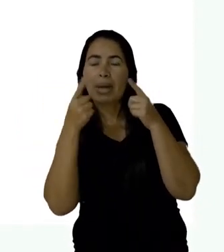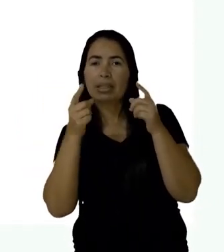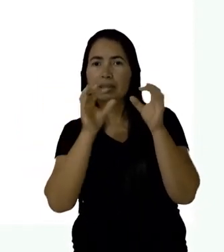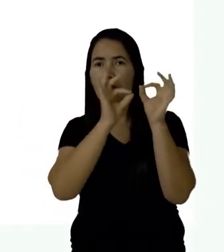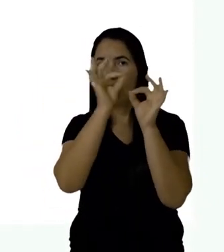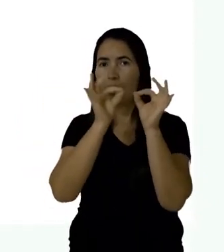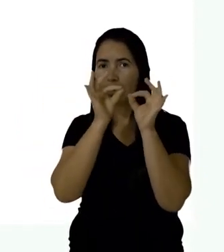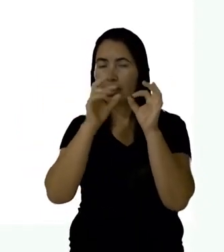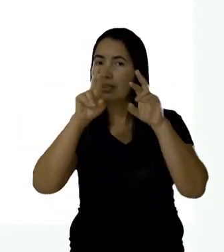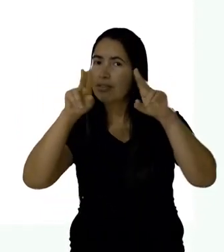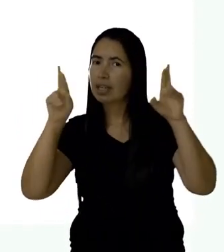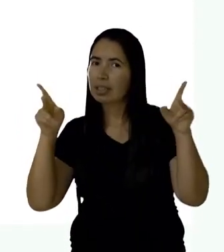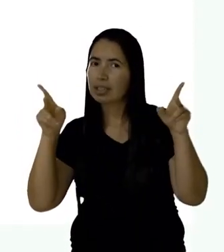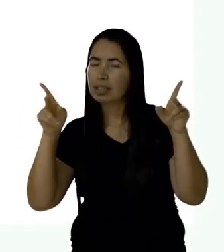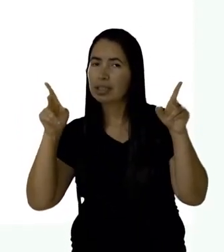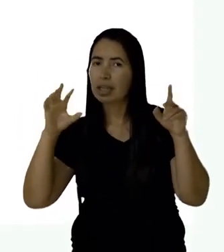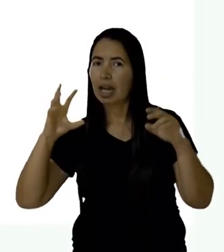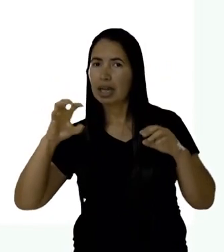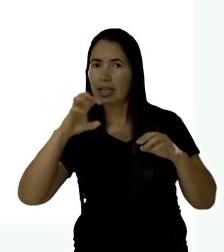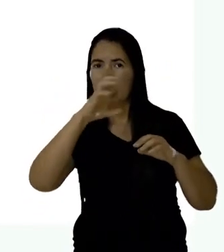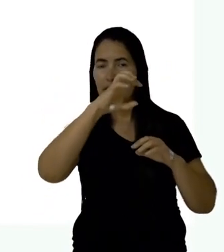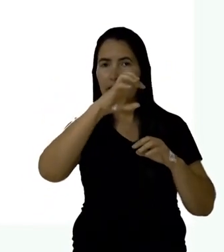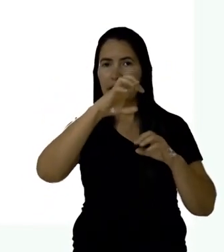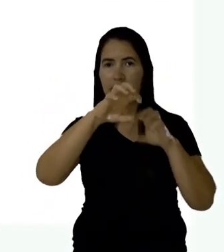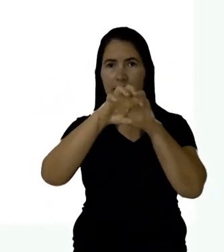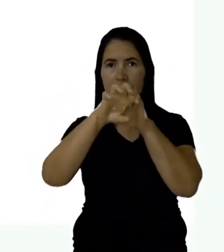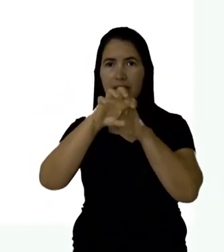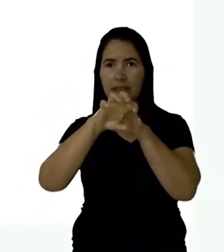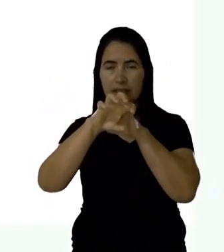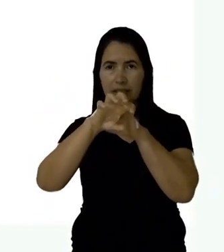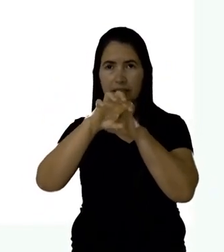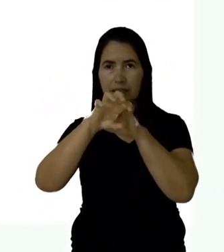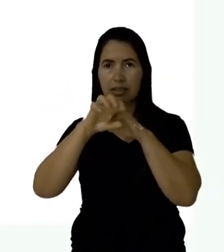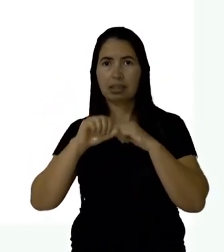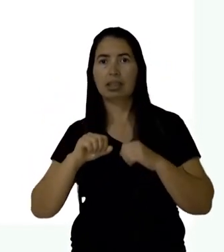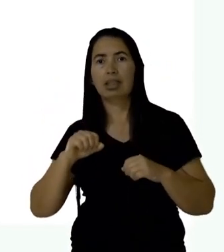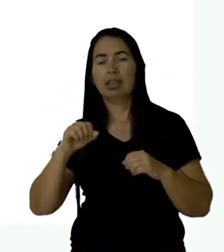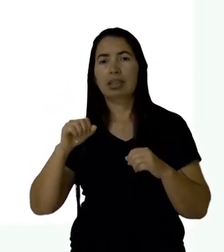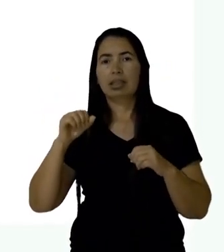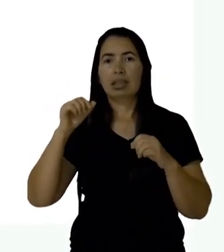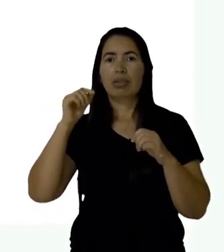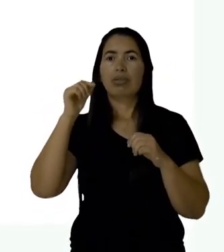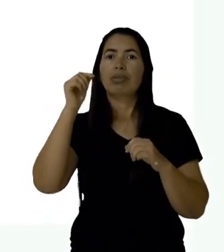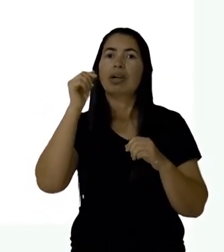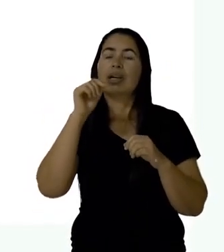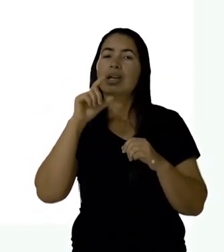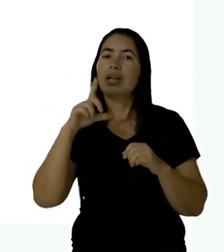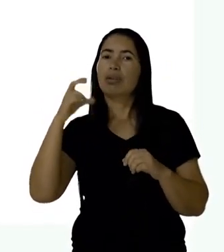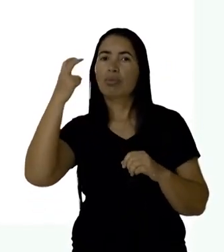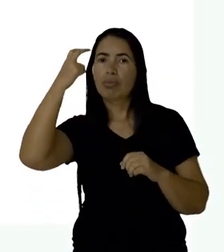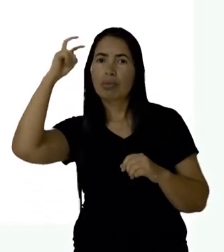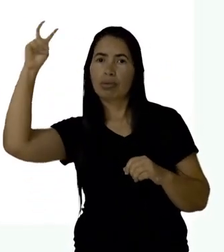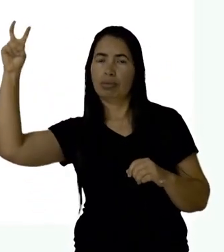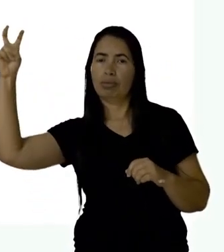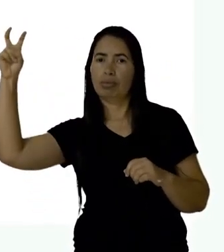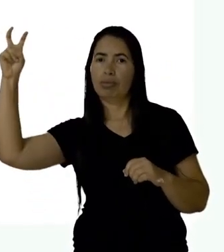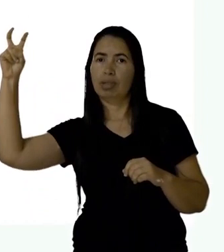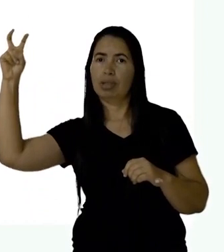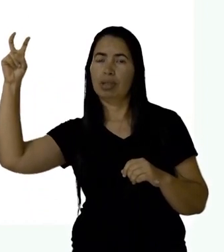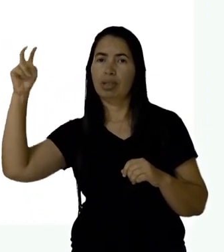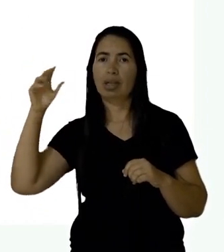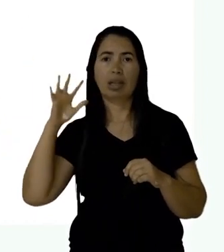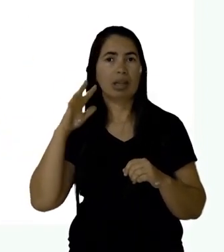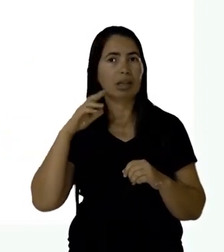exemplo, aranha e arranha. O trava-língua é oriundo da cultura